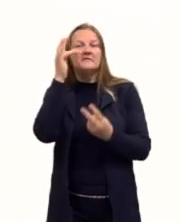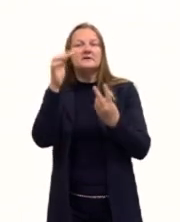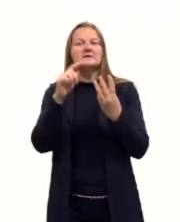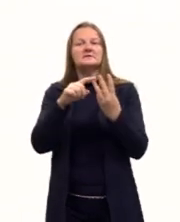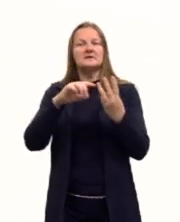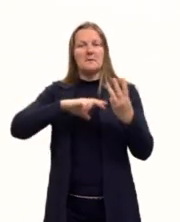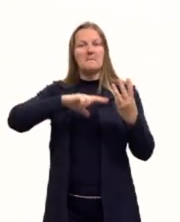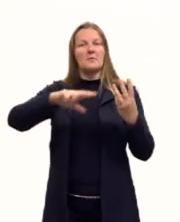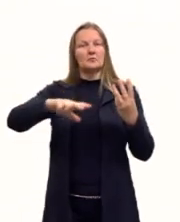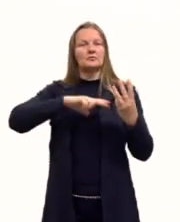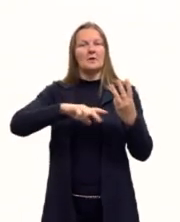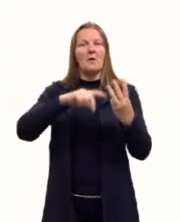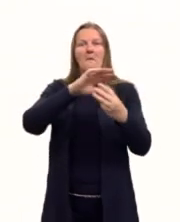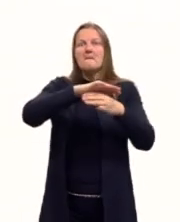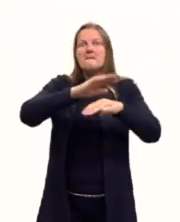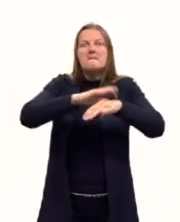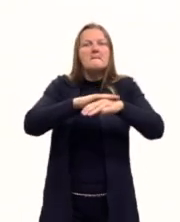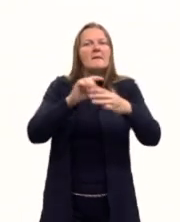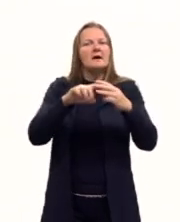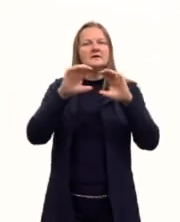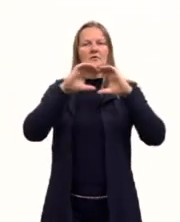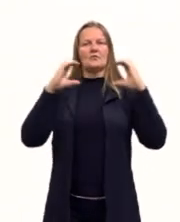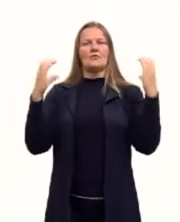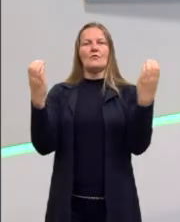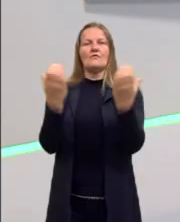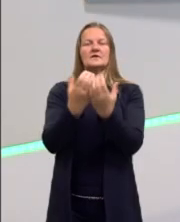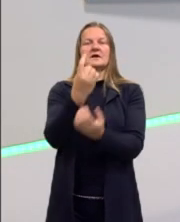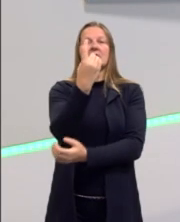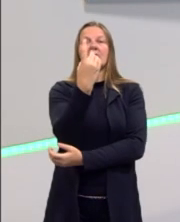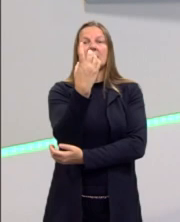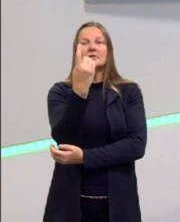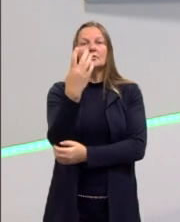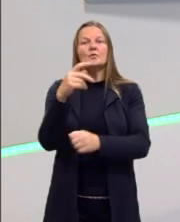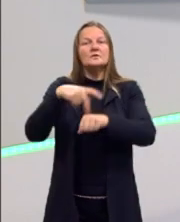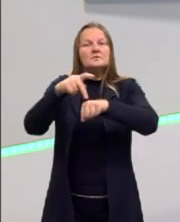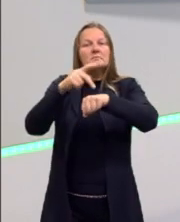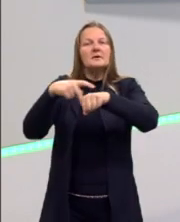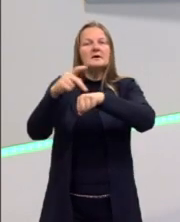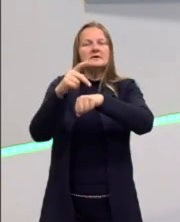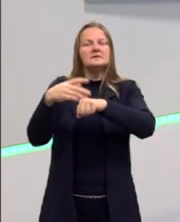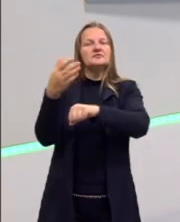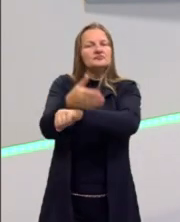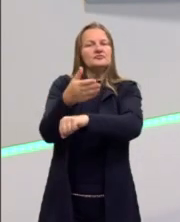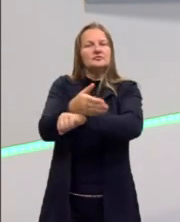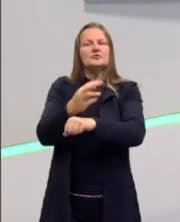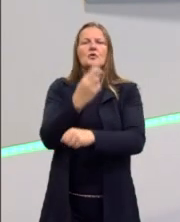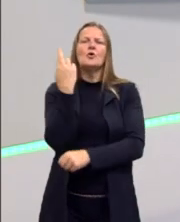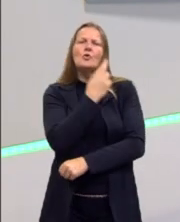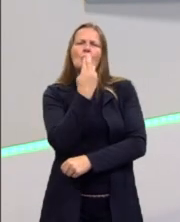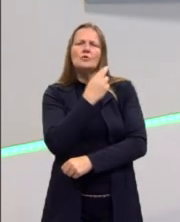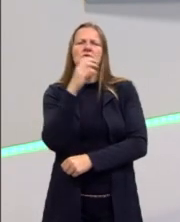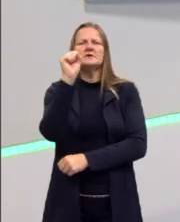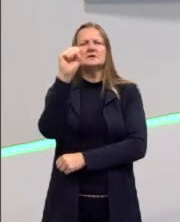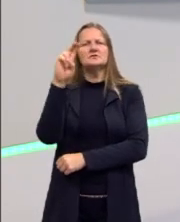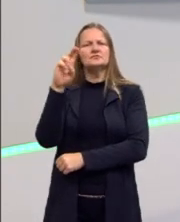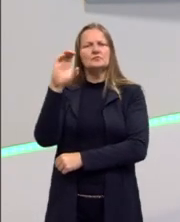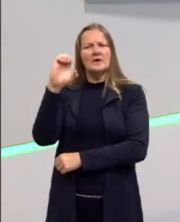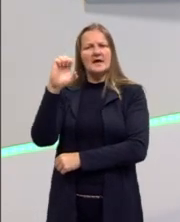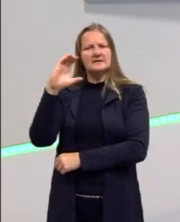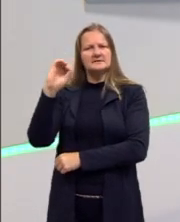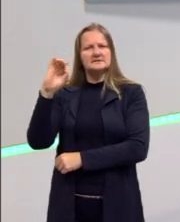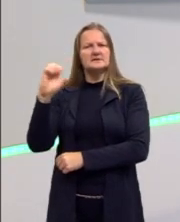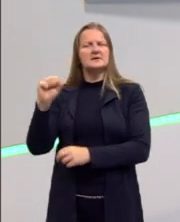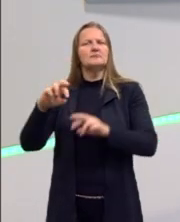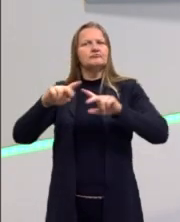Portugal. Mas essa conferência teve 14 países, teve também a Rússia, a Suécia, tiveram vários países